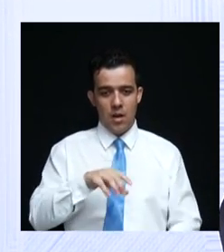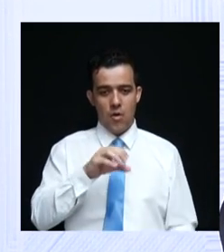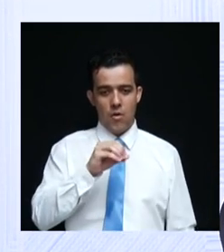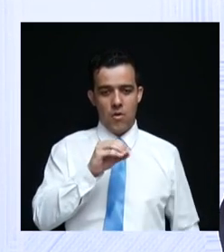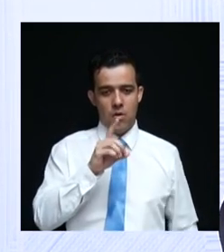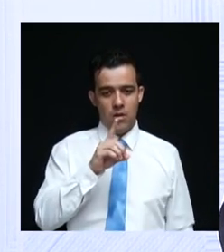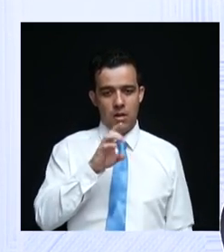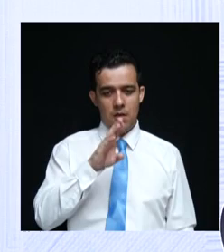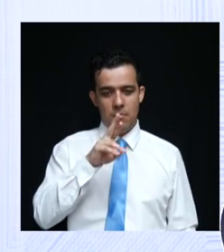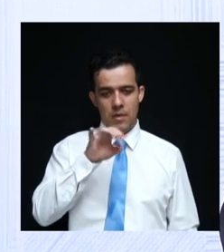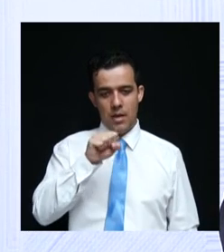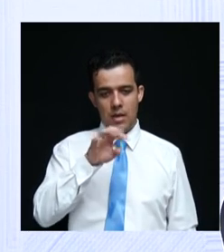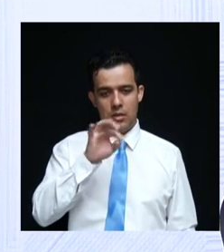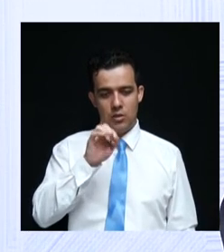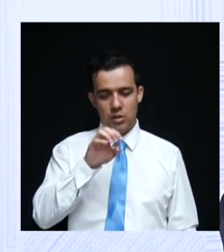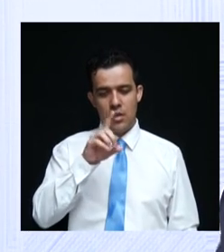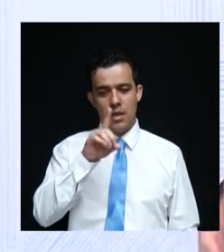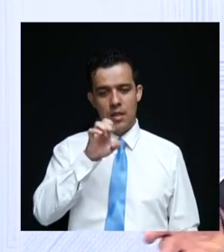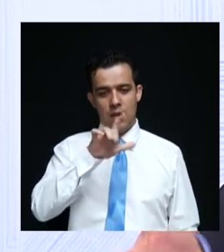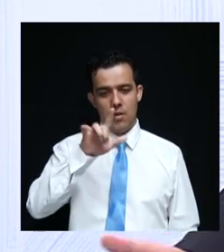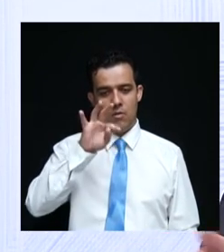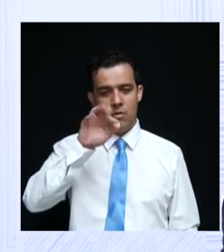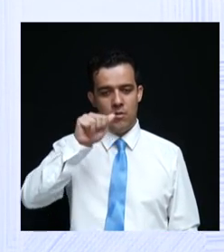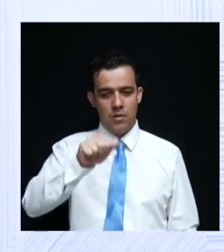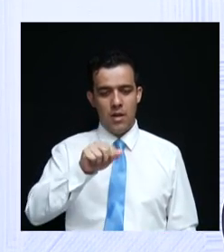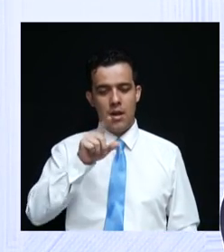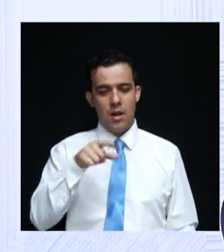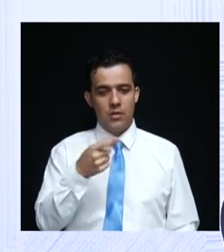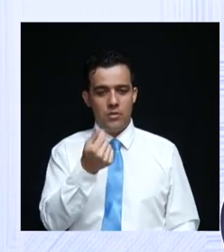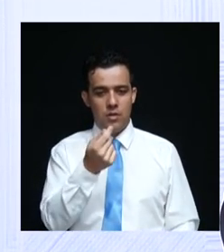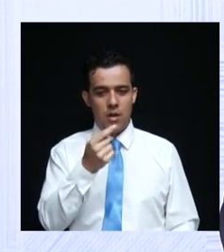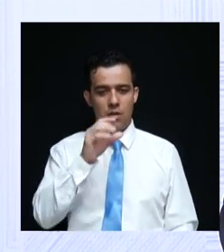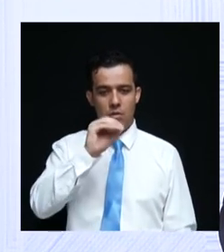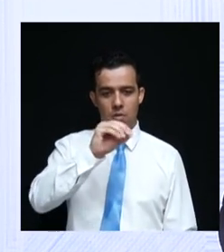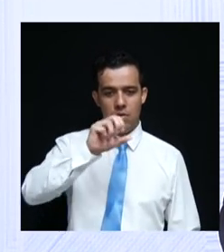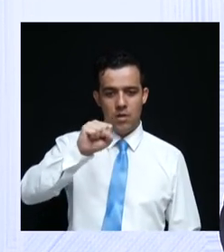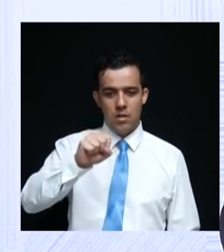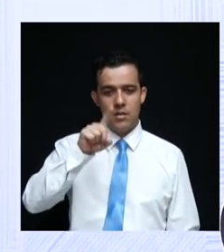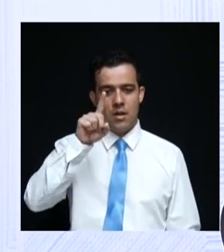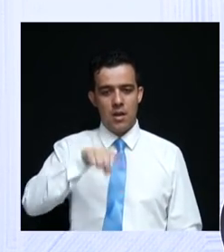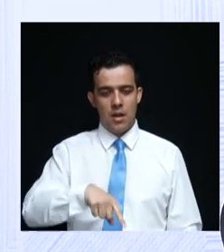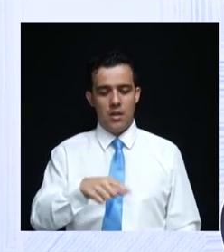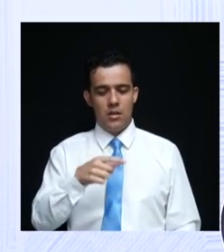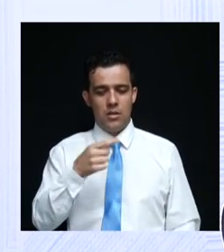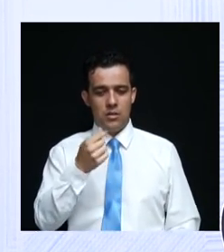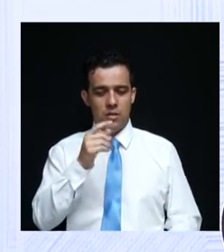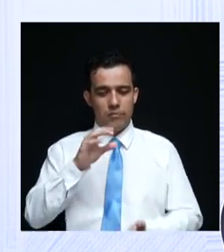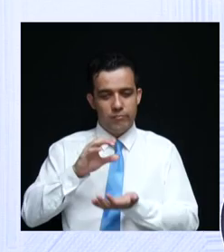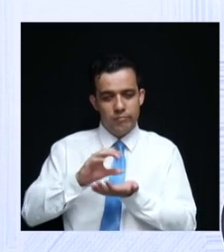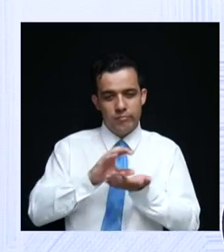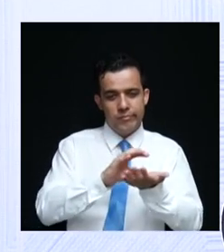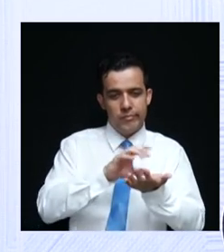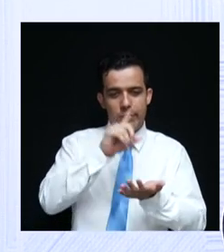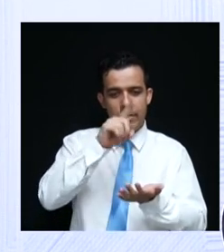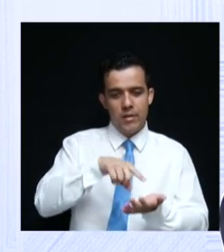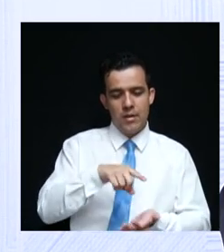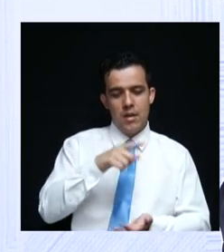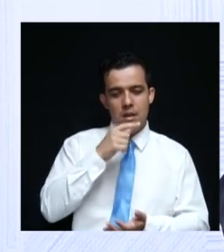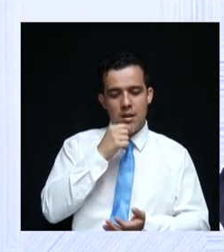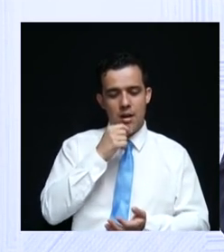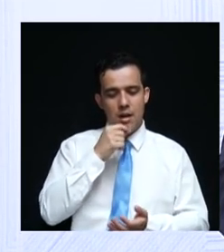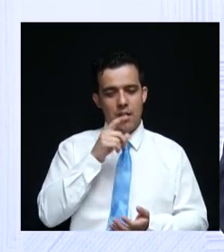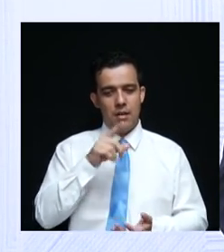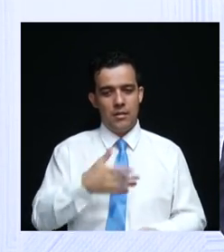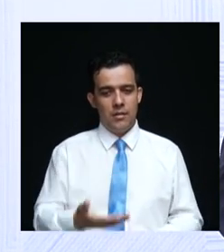OAS, Delta, é dinheiro das OAS, é dinheiro nas subdelegações da Saniago, é dinheiro